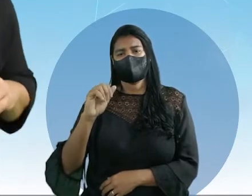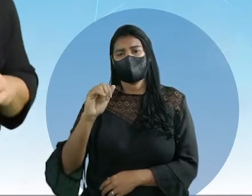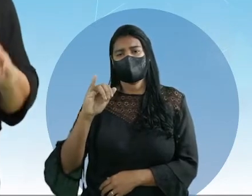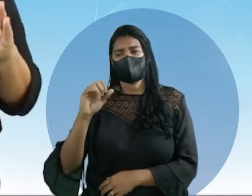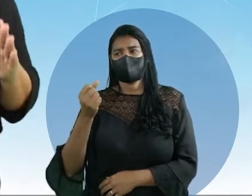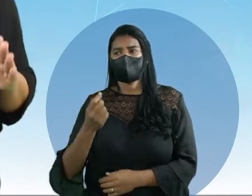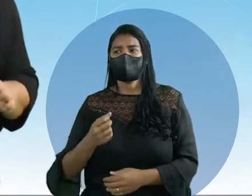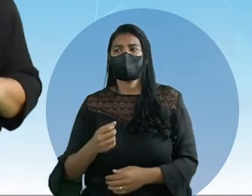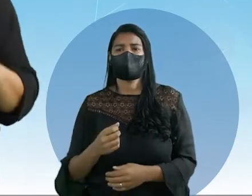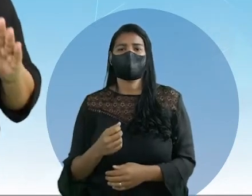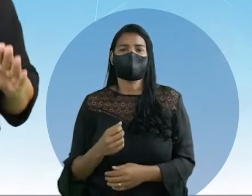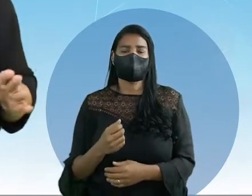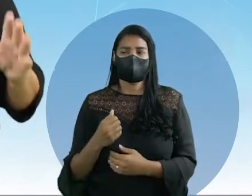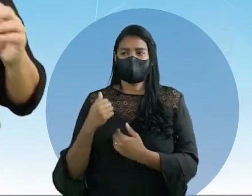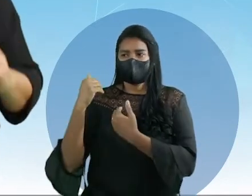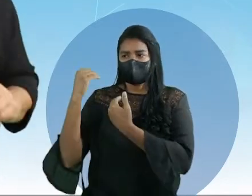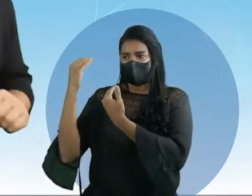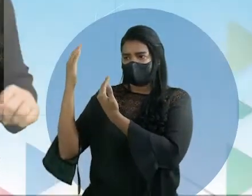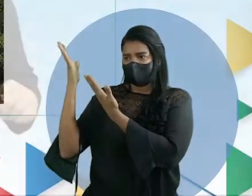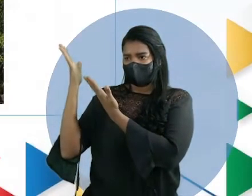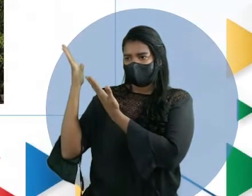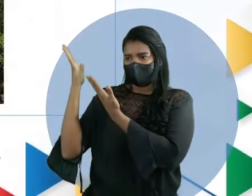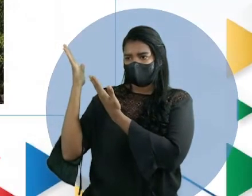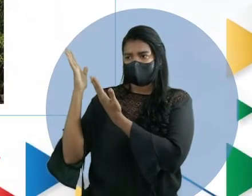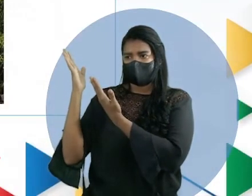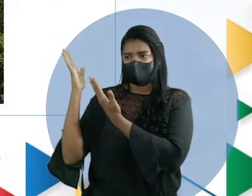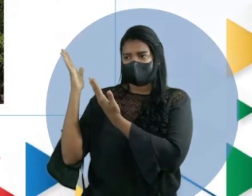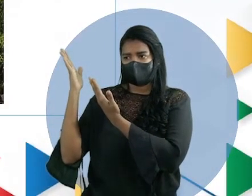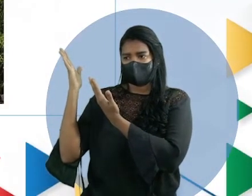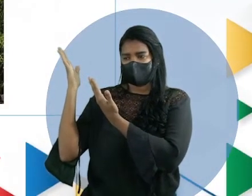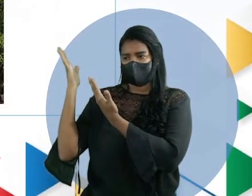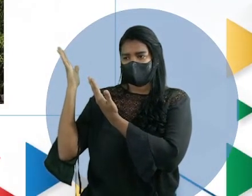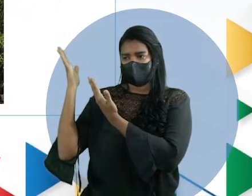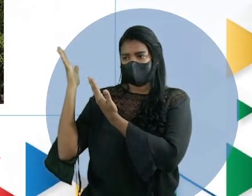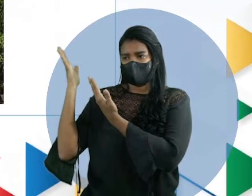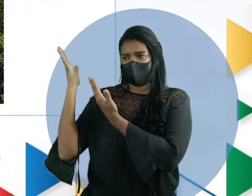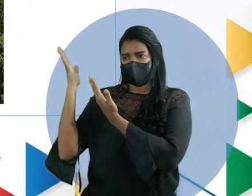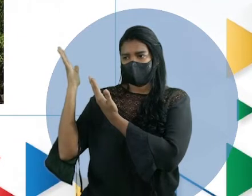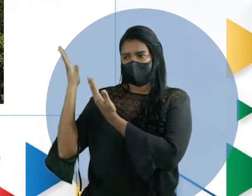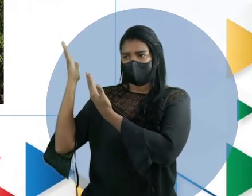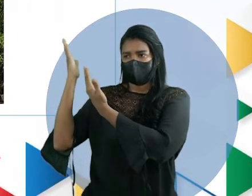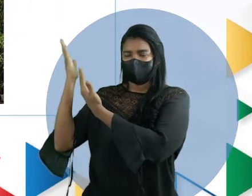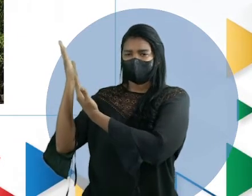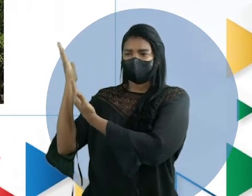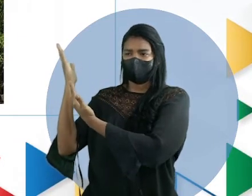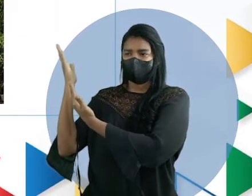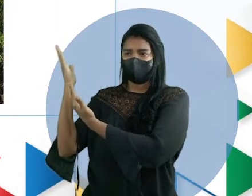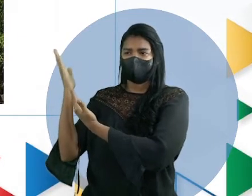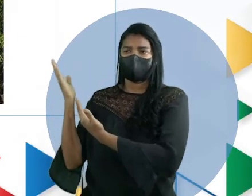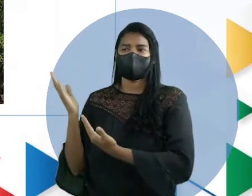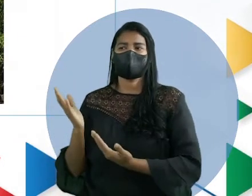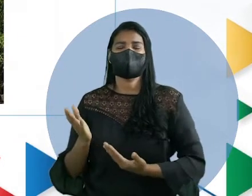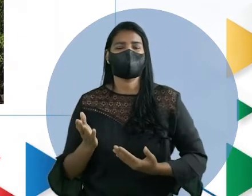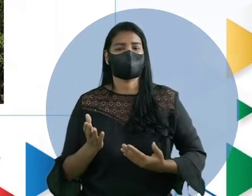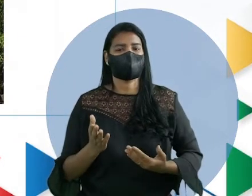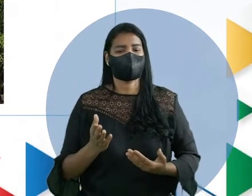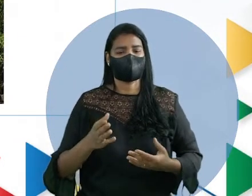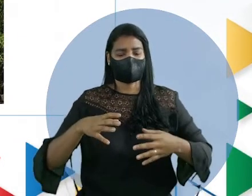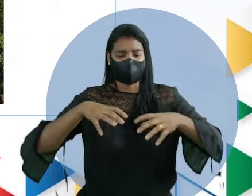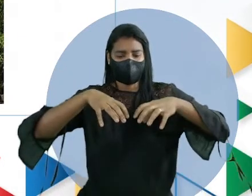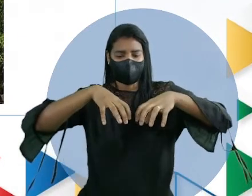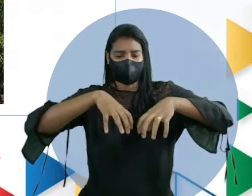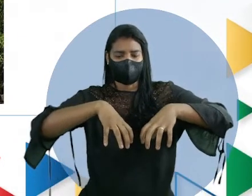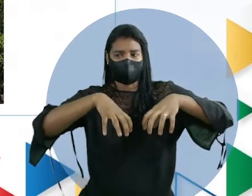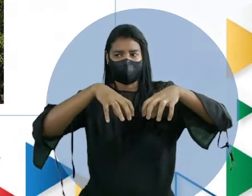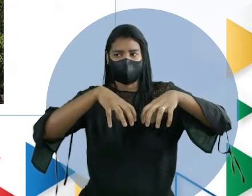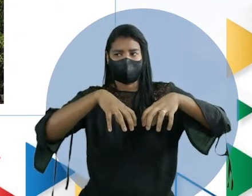principais, cartão postagem principal de Fernando de Noronha. Tá ali junto dos dois irmãos, né? Essa parte